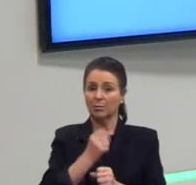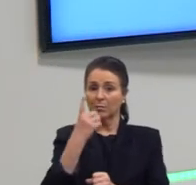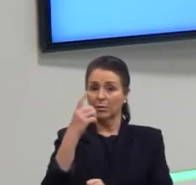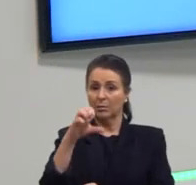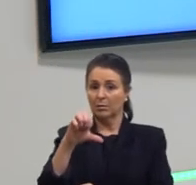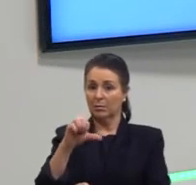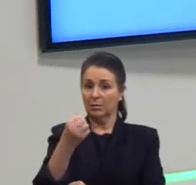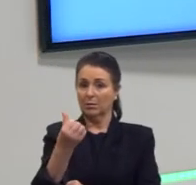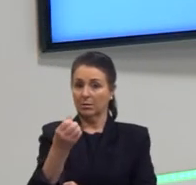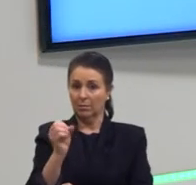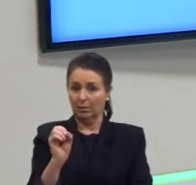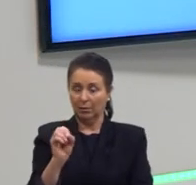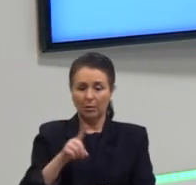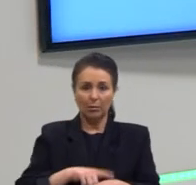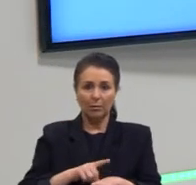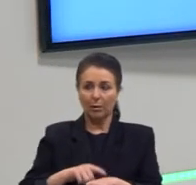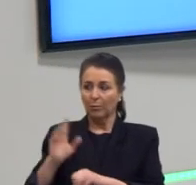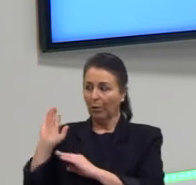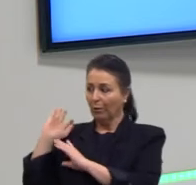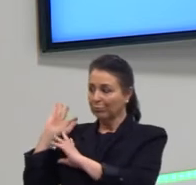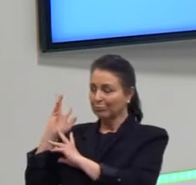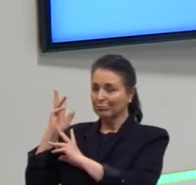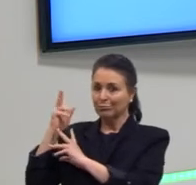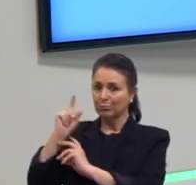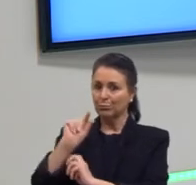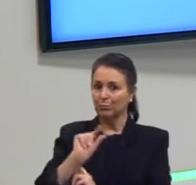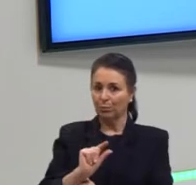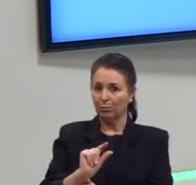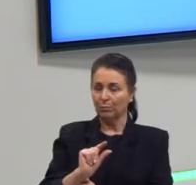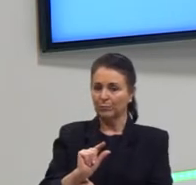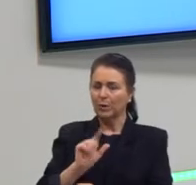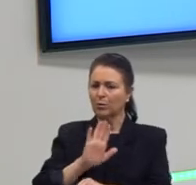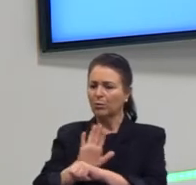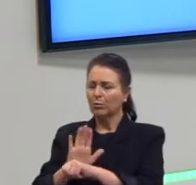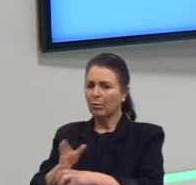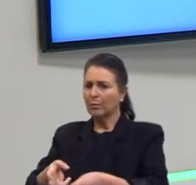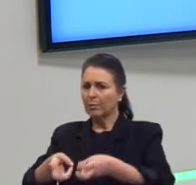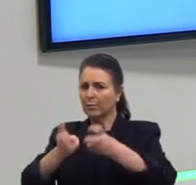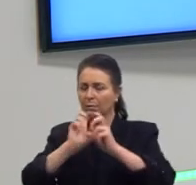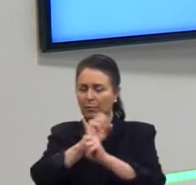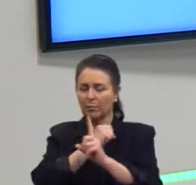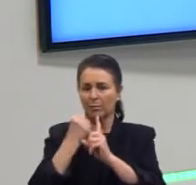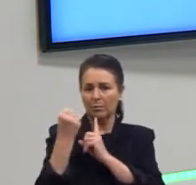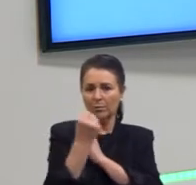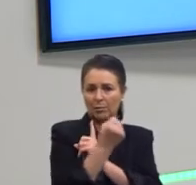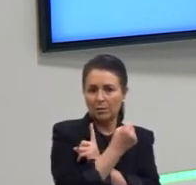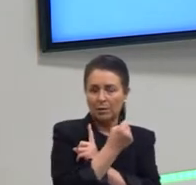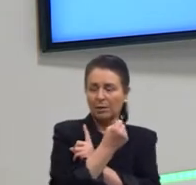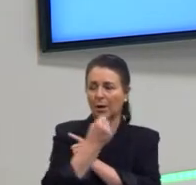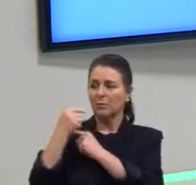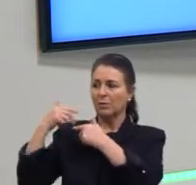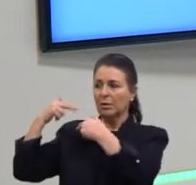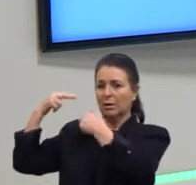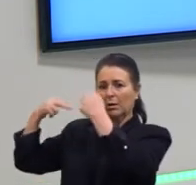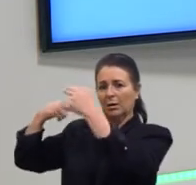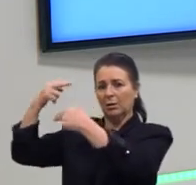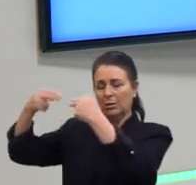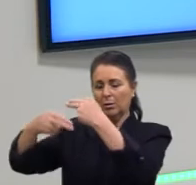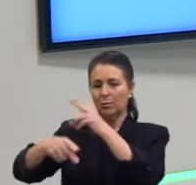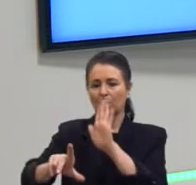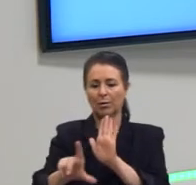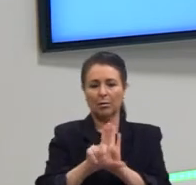pouquíssimo tempo atrás. Então isso nos ajuda também a perceber como a nossa sociedade é herdeira dessas leis